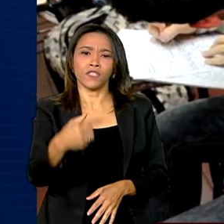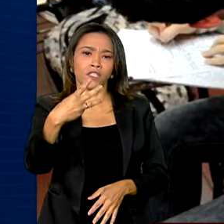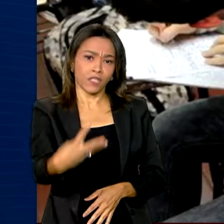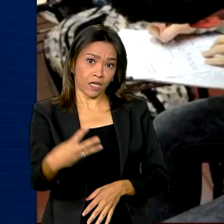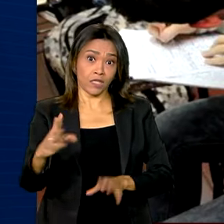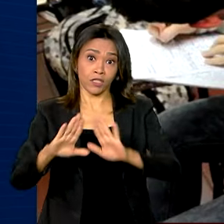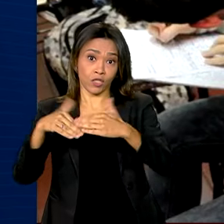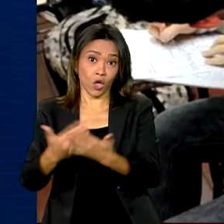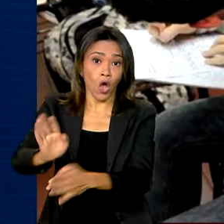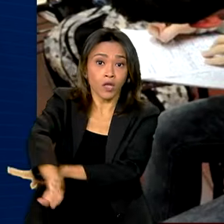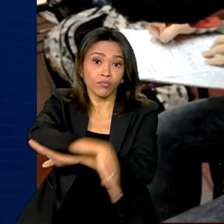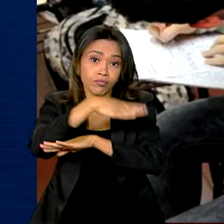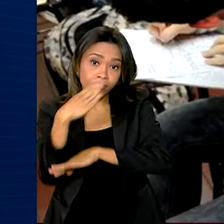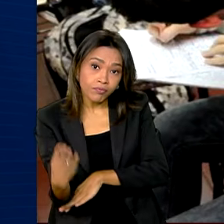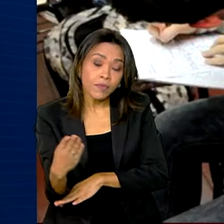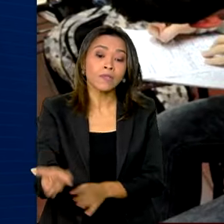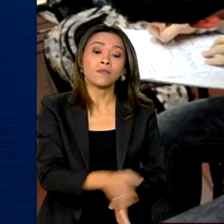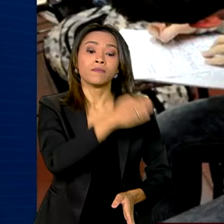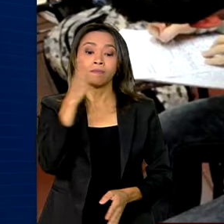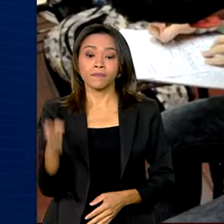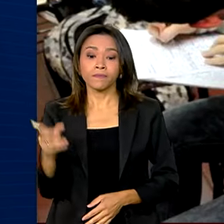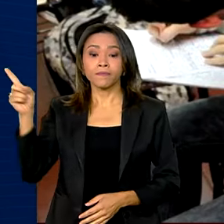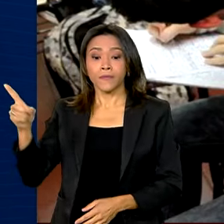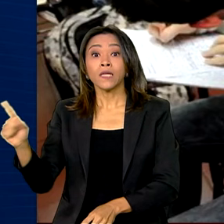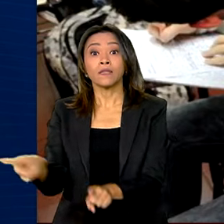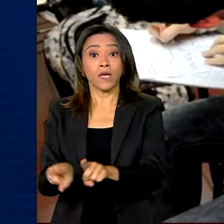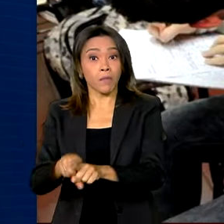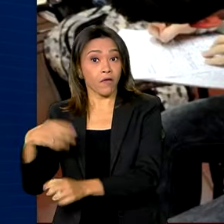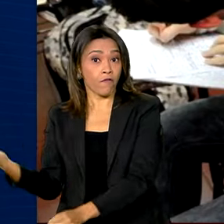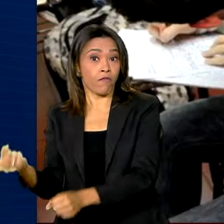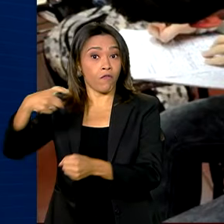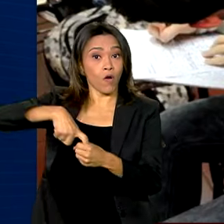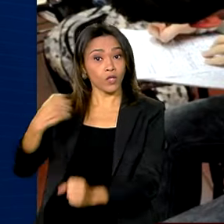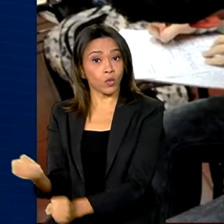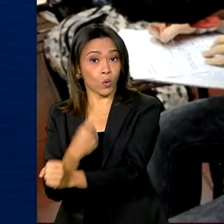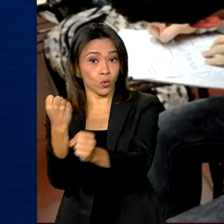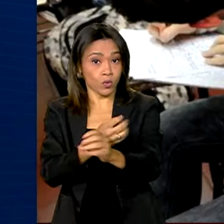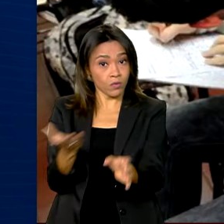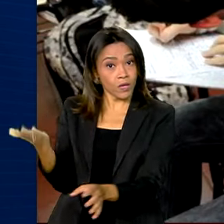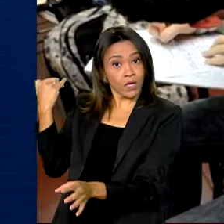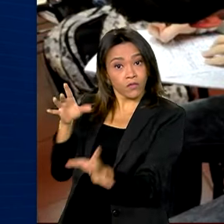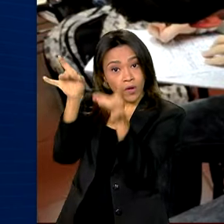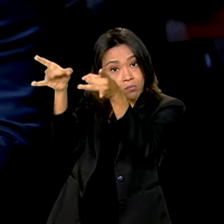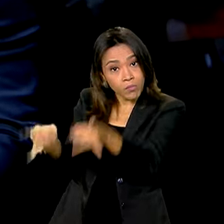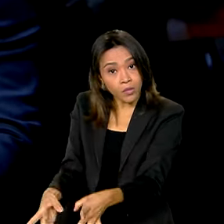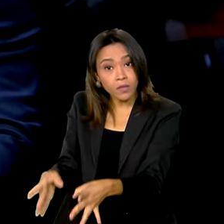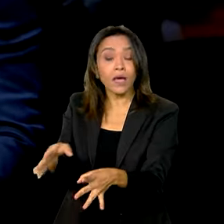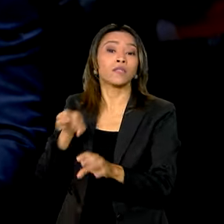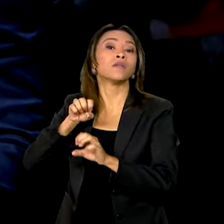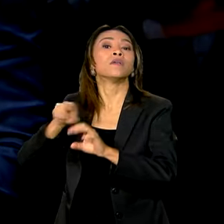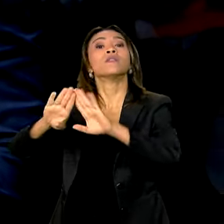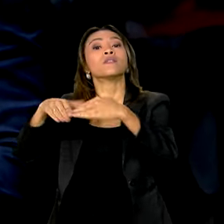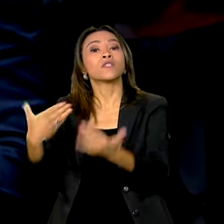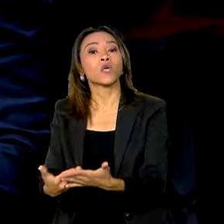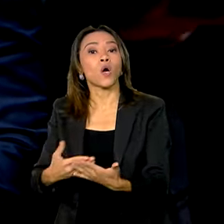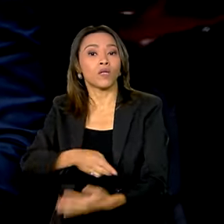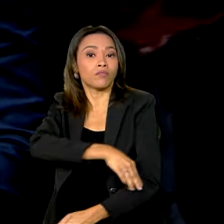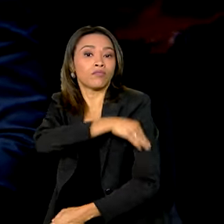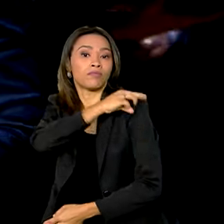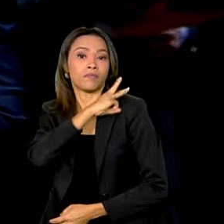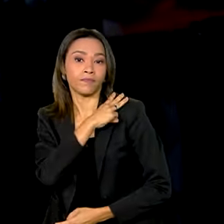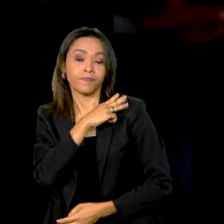tempo integral, além da retomada de obras paralisadas na educação básica. O Ministério dos